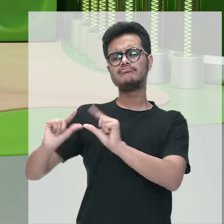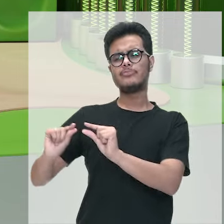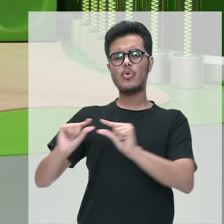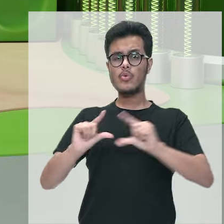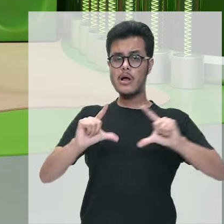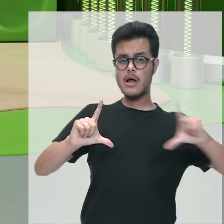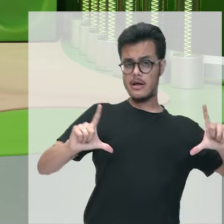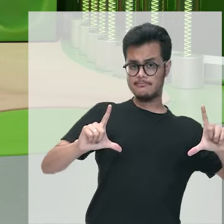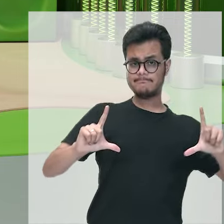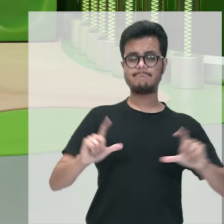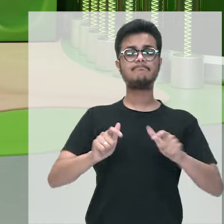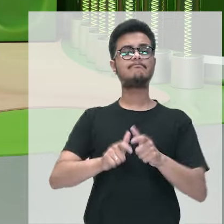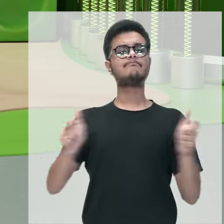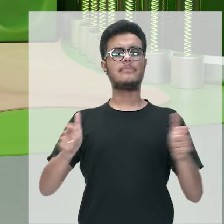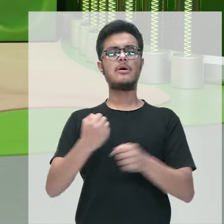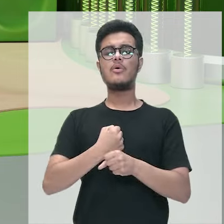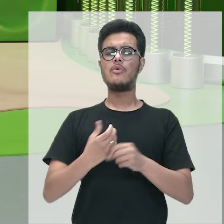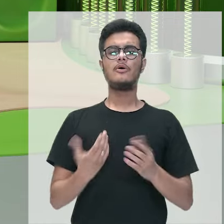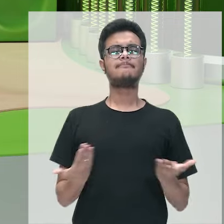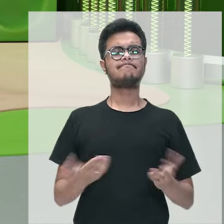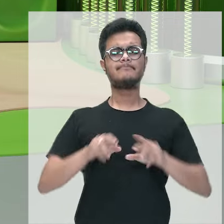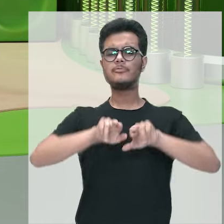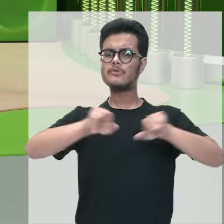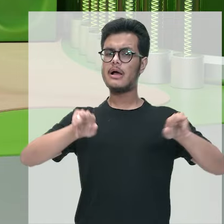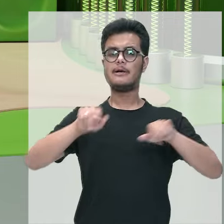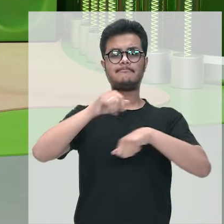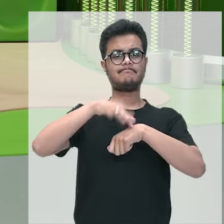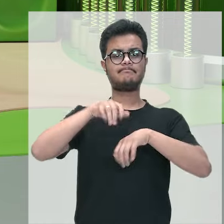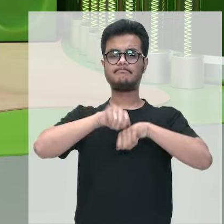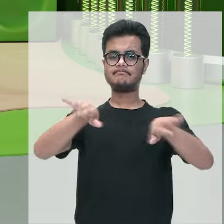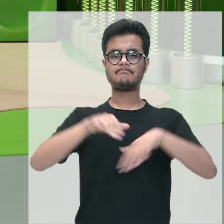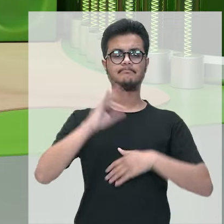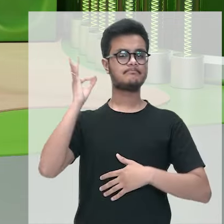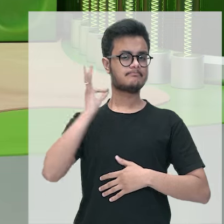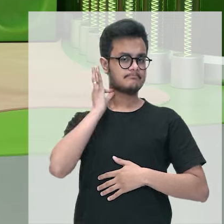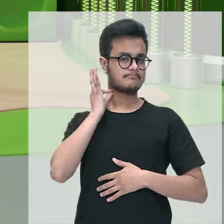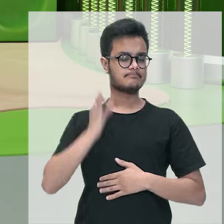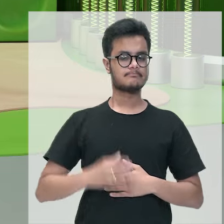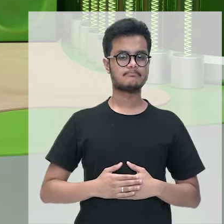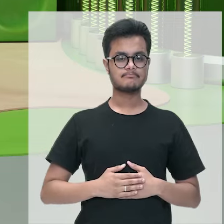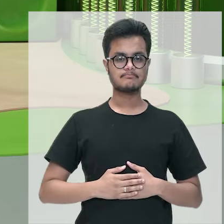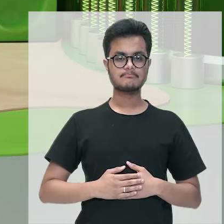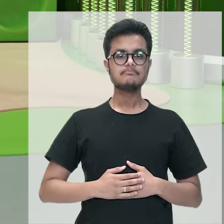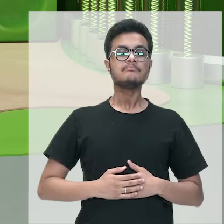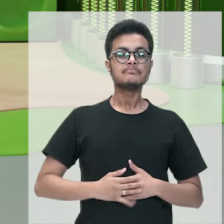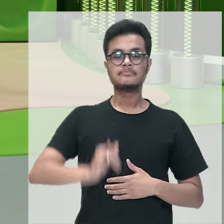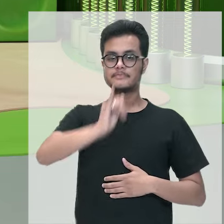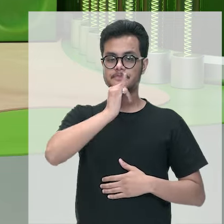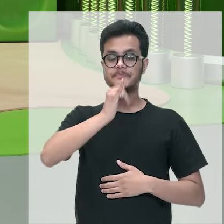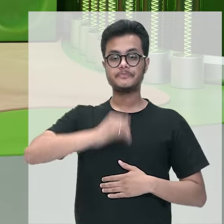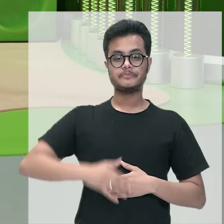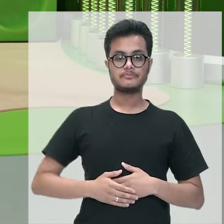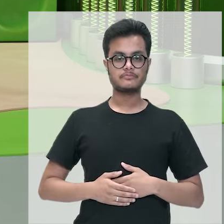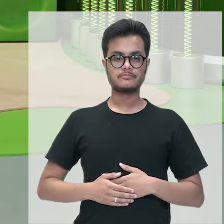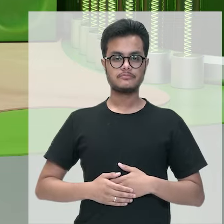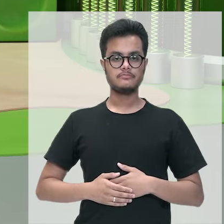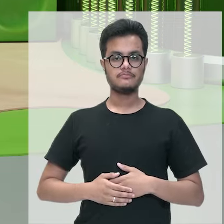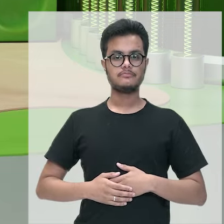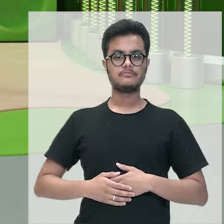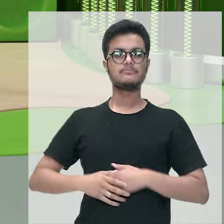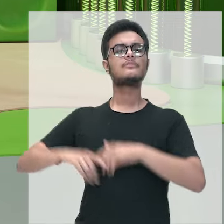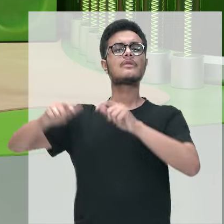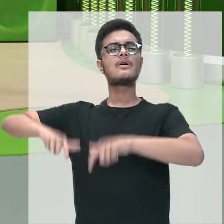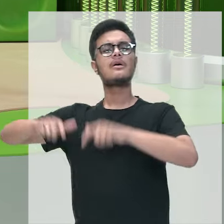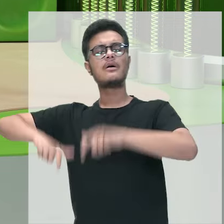casos ou muitos casos aí aumentados, né? Então, você observa aí, por exemplo, na região da cidade de